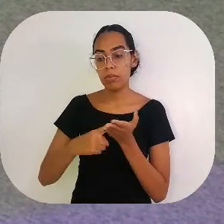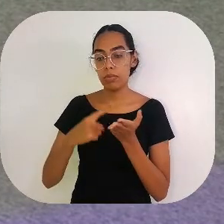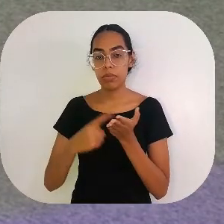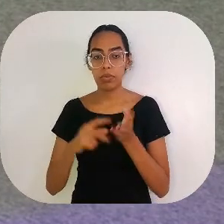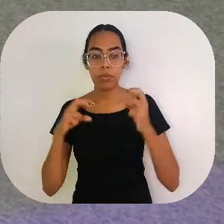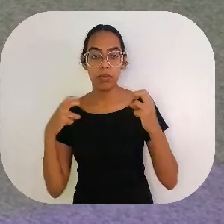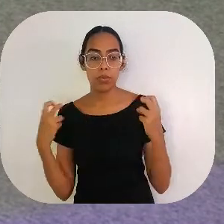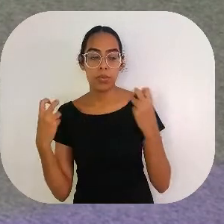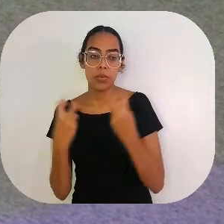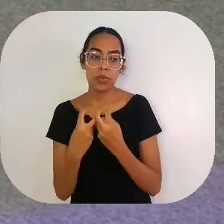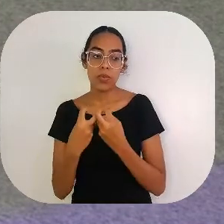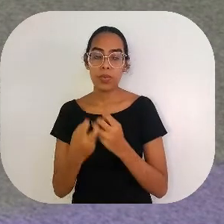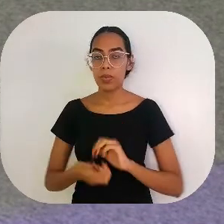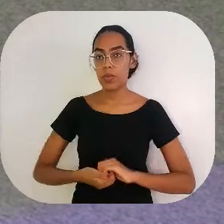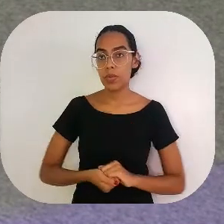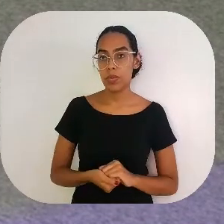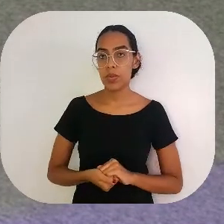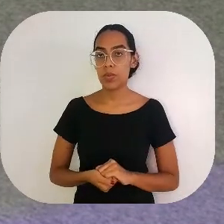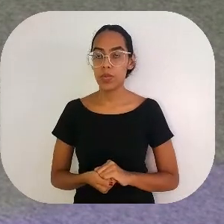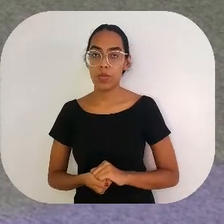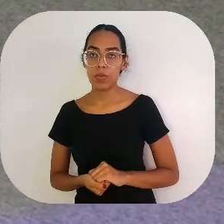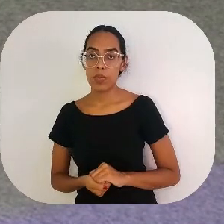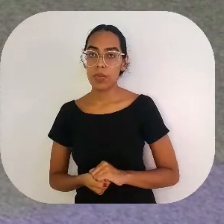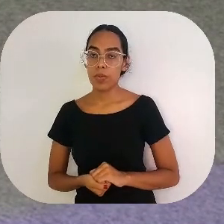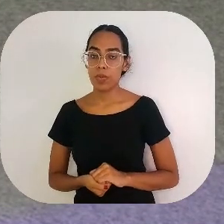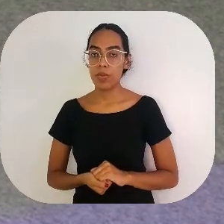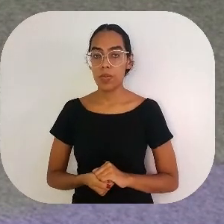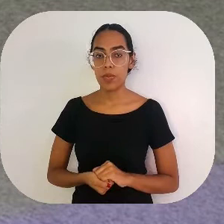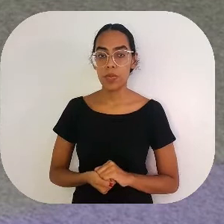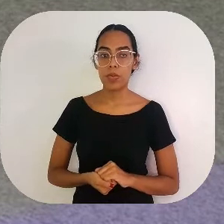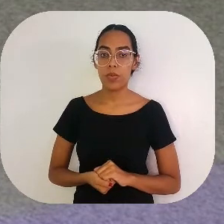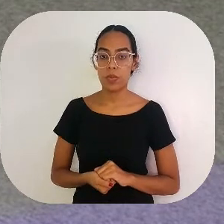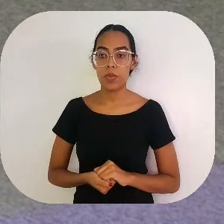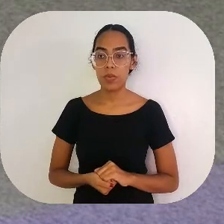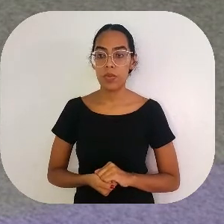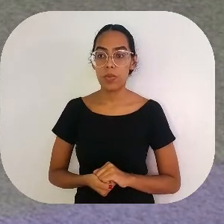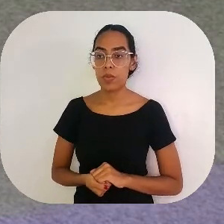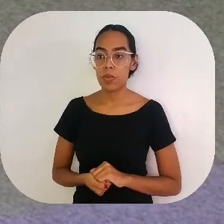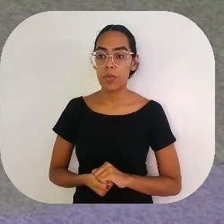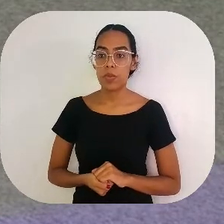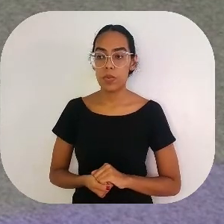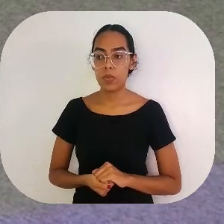tindolelê, tindolelê, tindolalá.